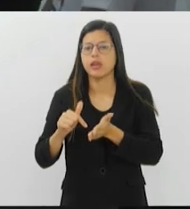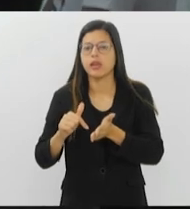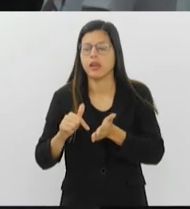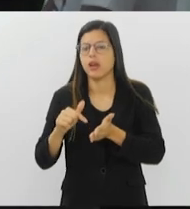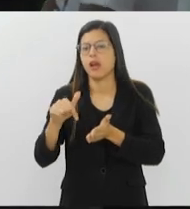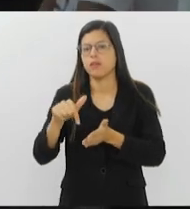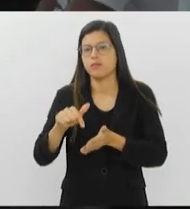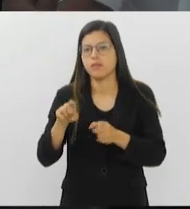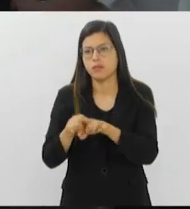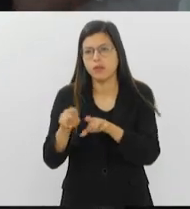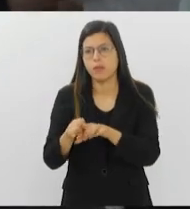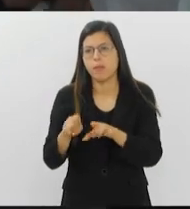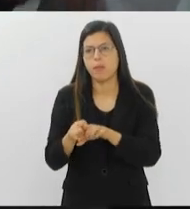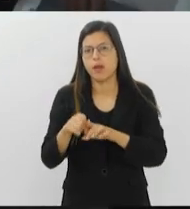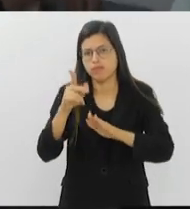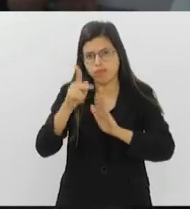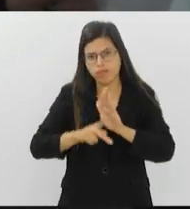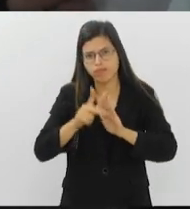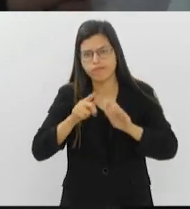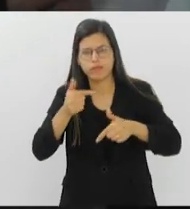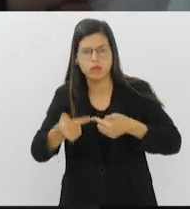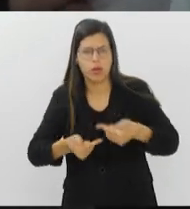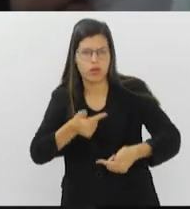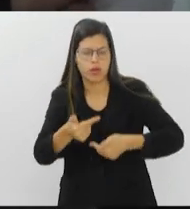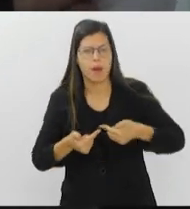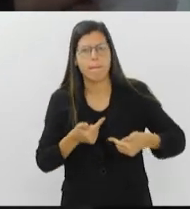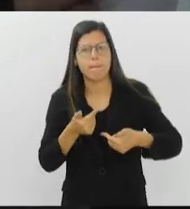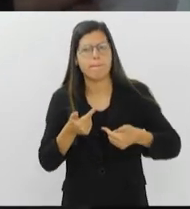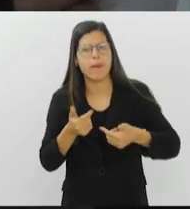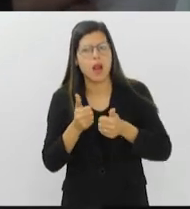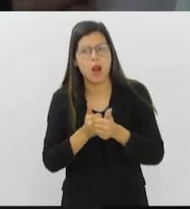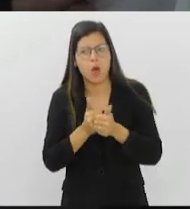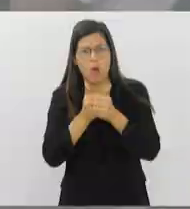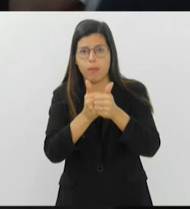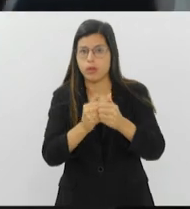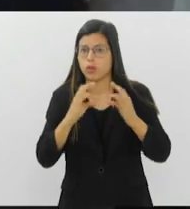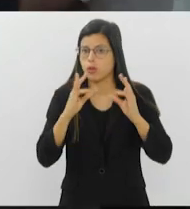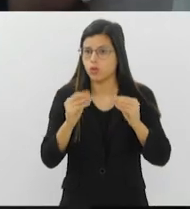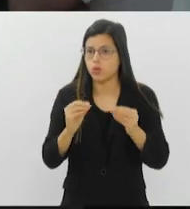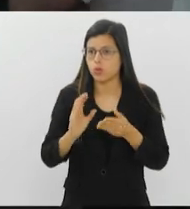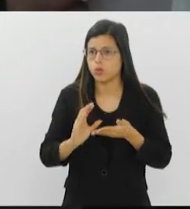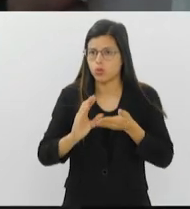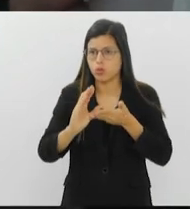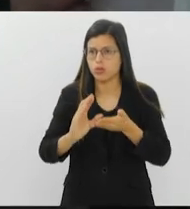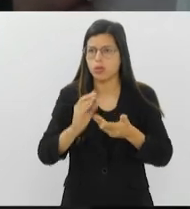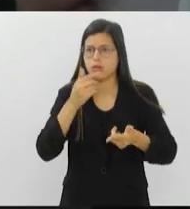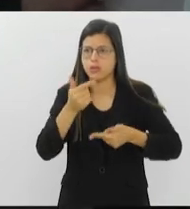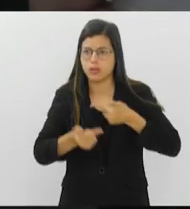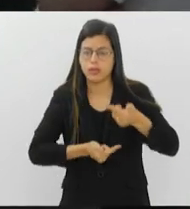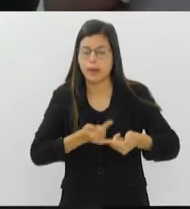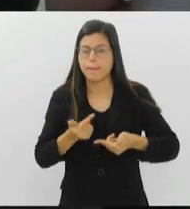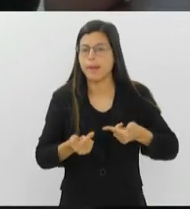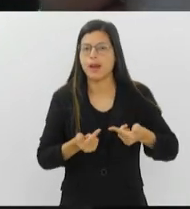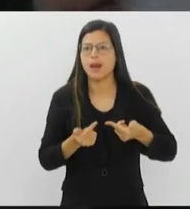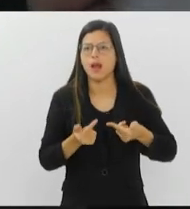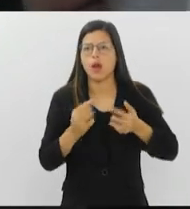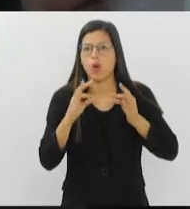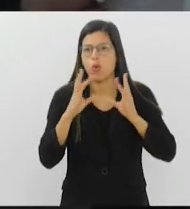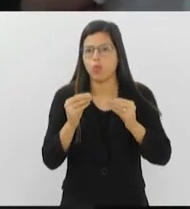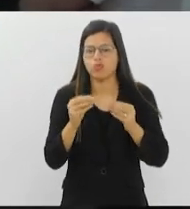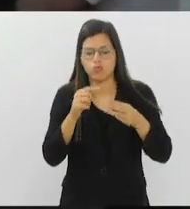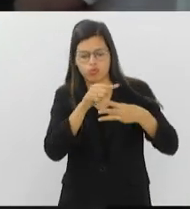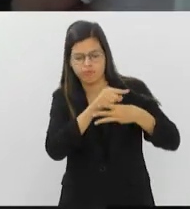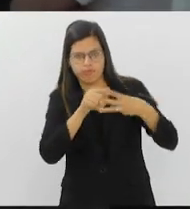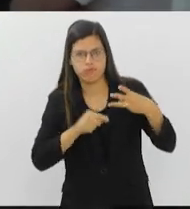está sim em nosso plano de trabalho, obviamente, acompanhamento de todos os conselhos, trabalhar com todas essas linhas de